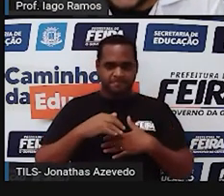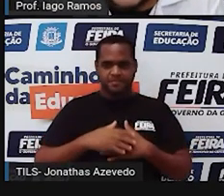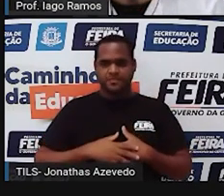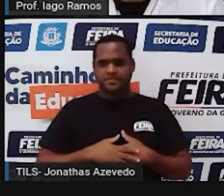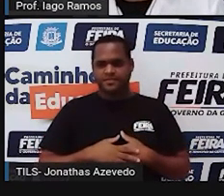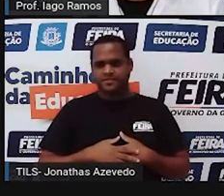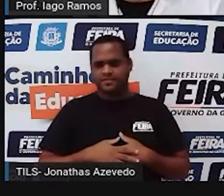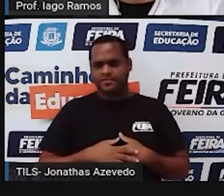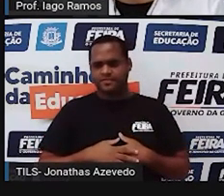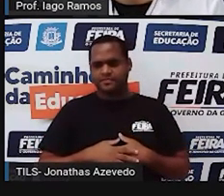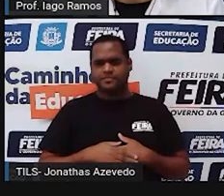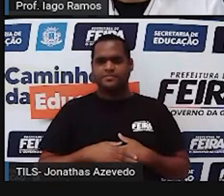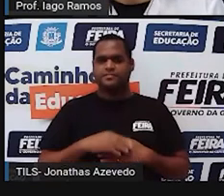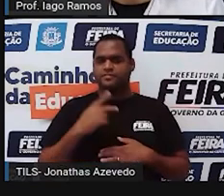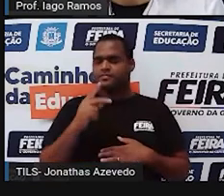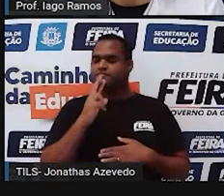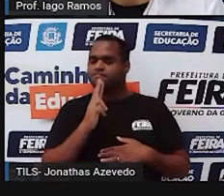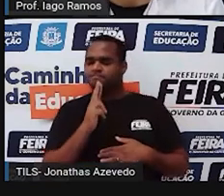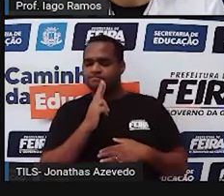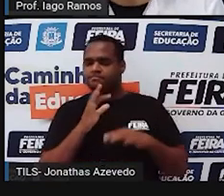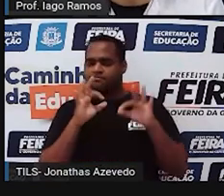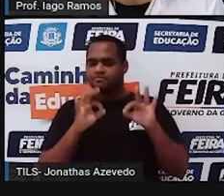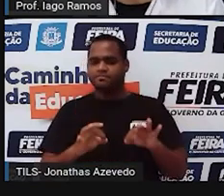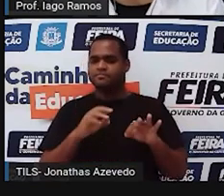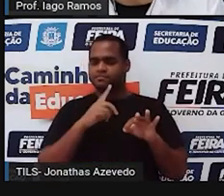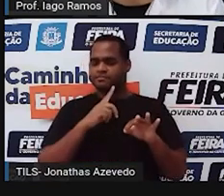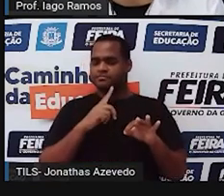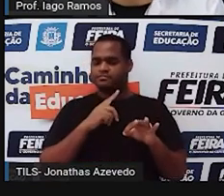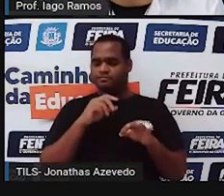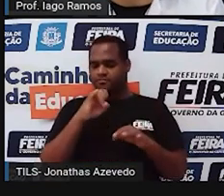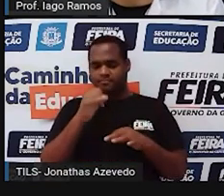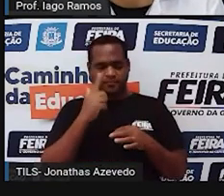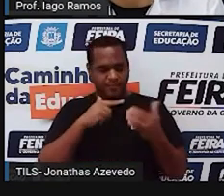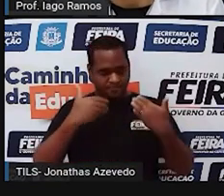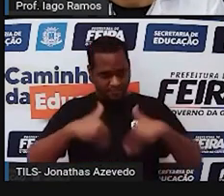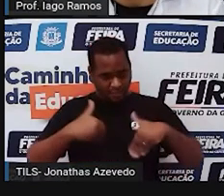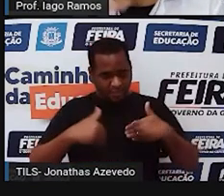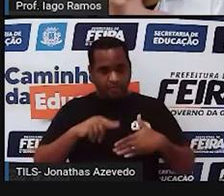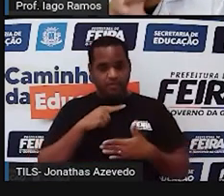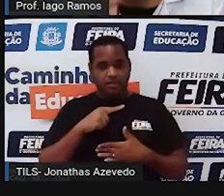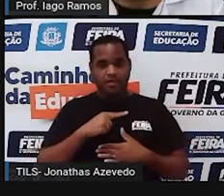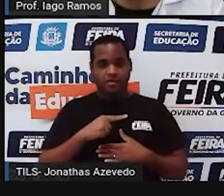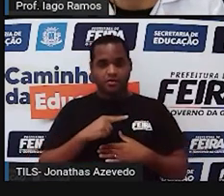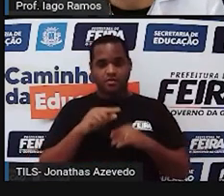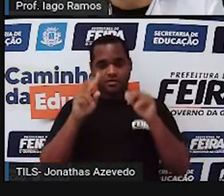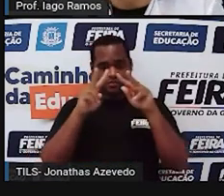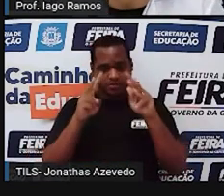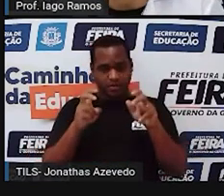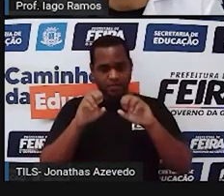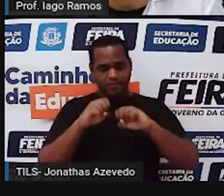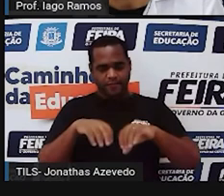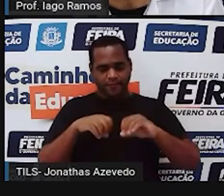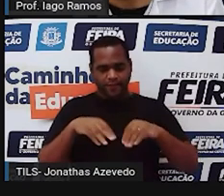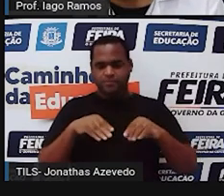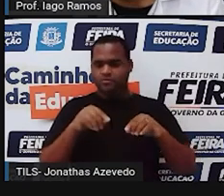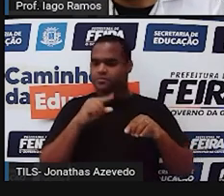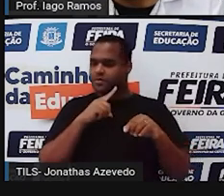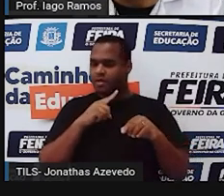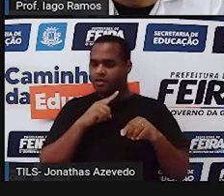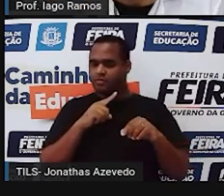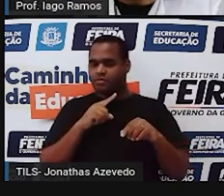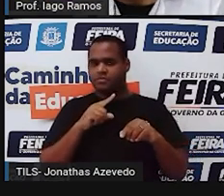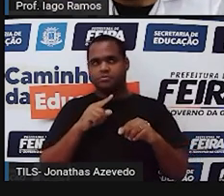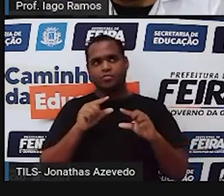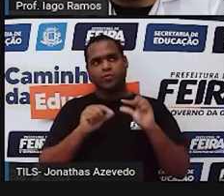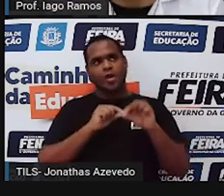tentando responder essa pergunta se eu fosse fazer uma prova com você do assunto dessa aula o que é